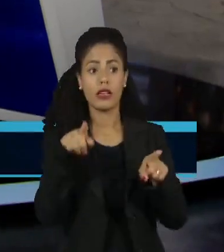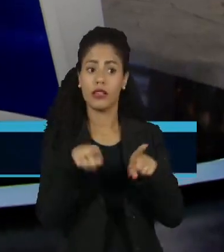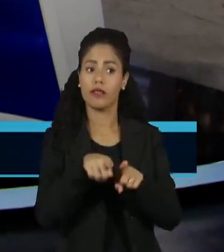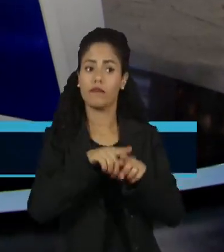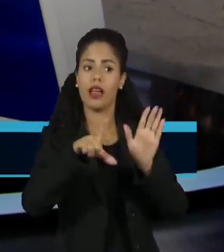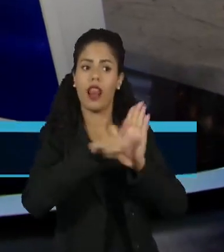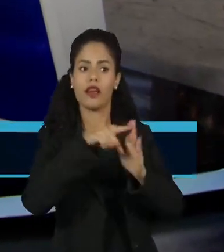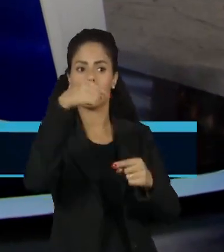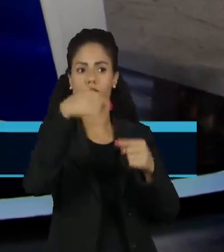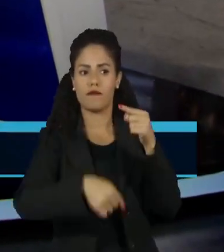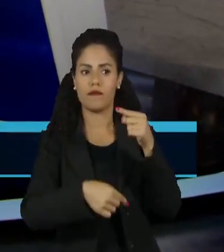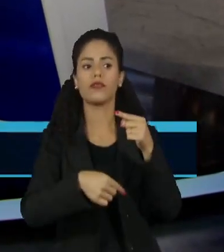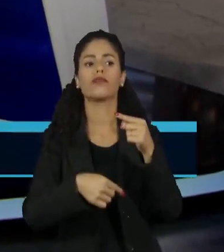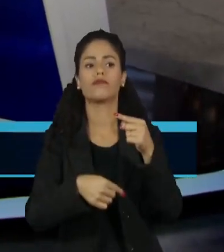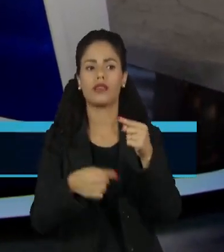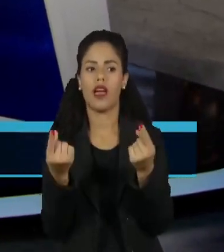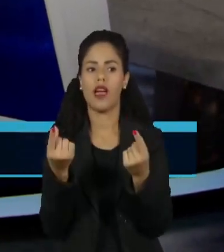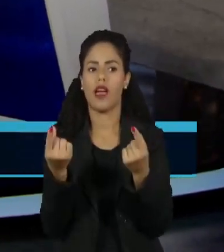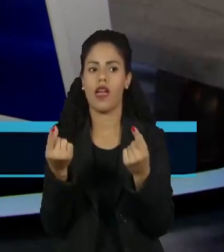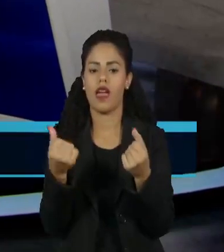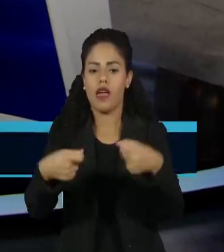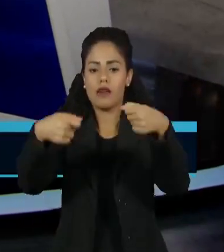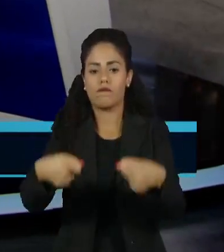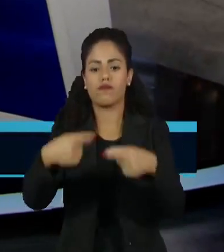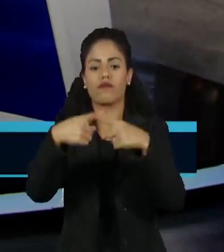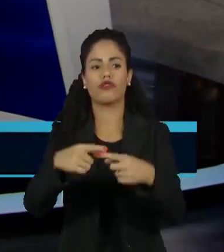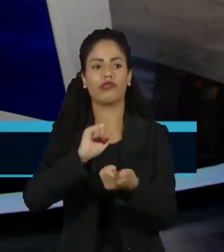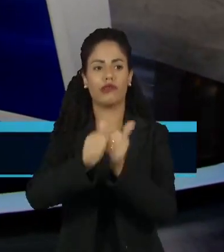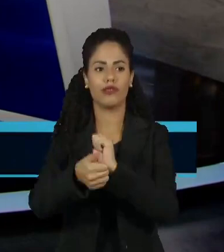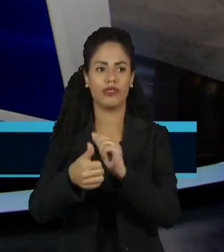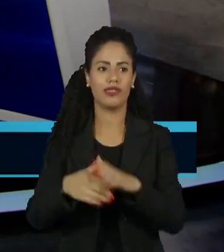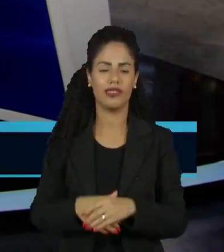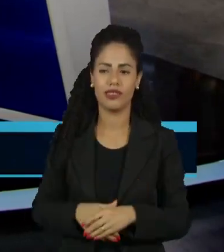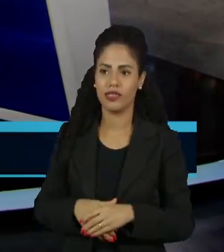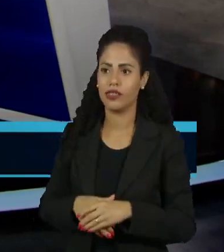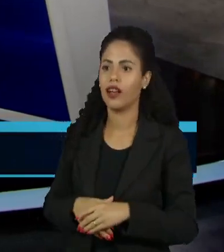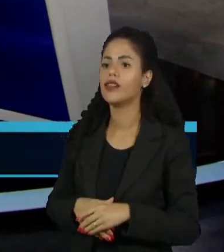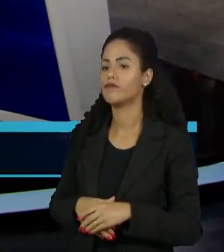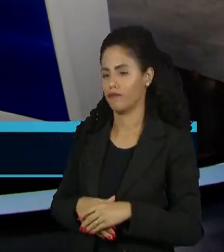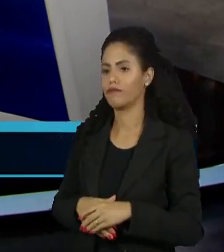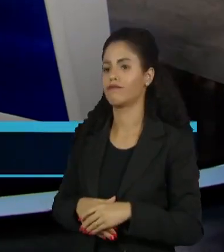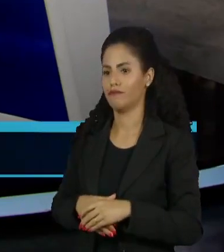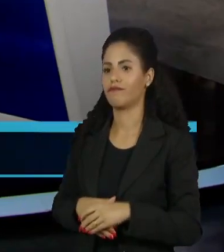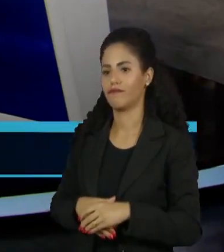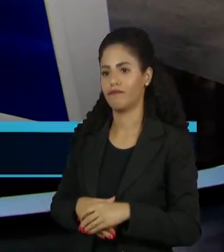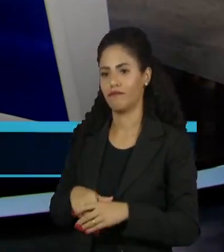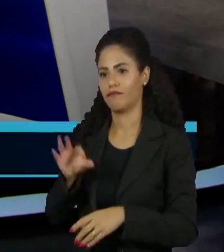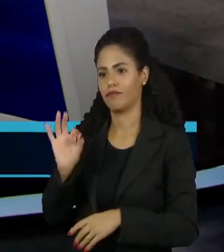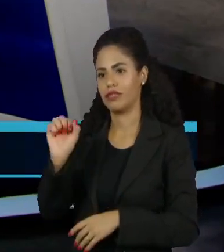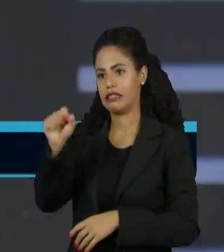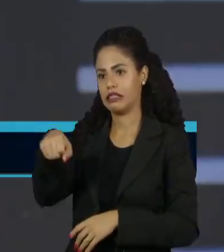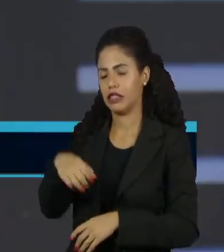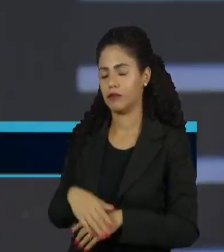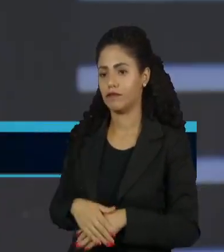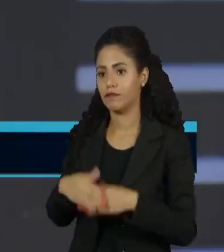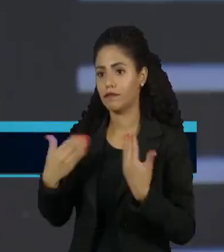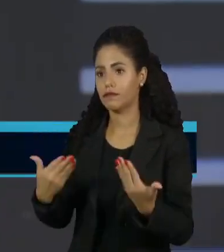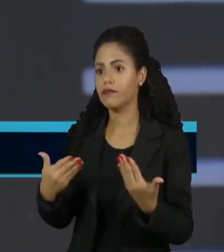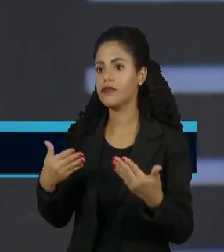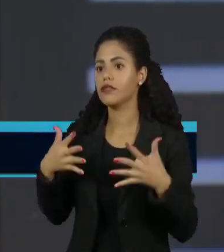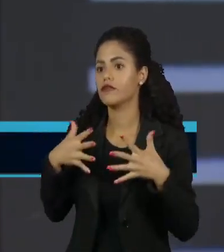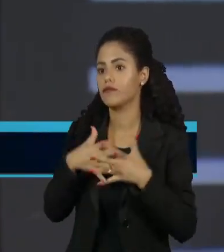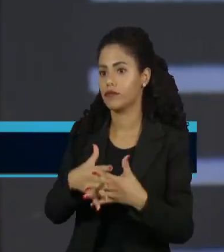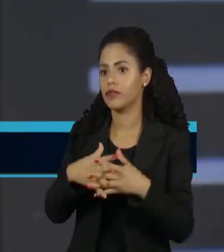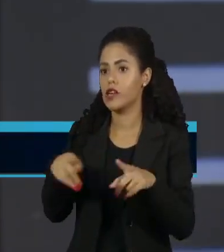proíbe os jogos de azar. Sim. É uma coisa toda complicada. Algumas